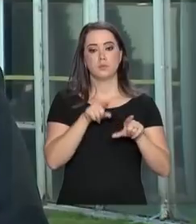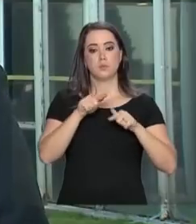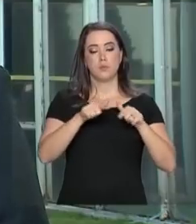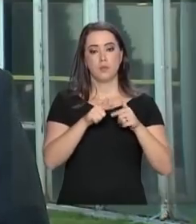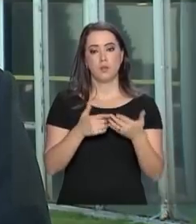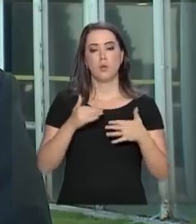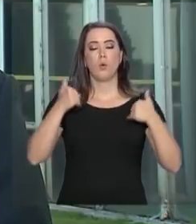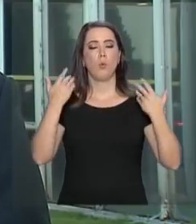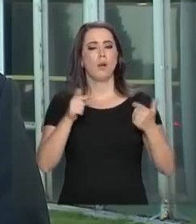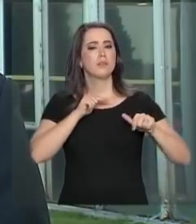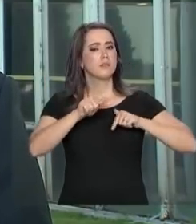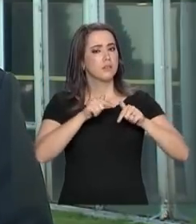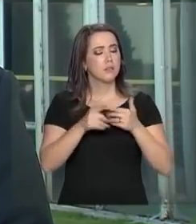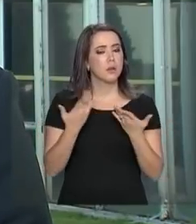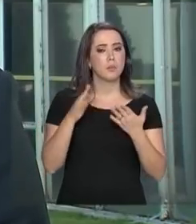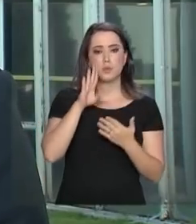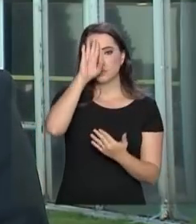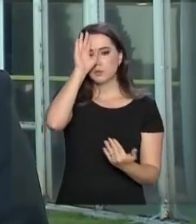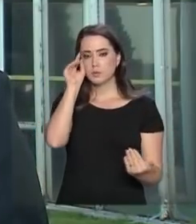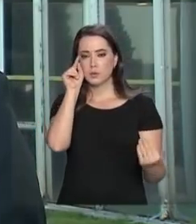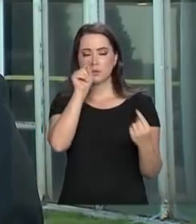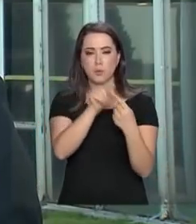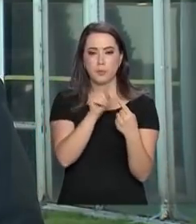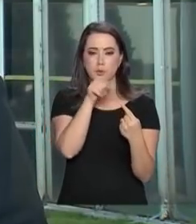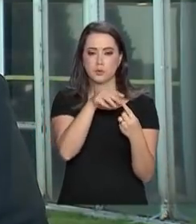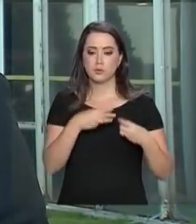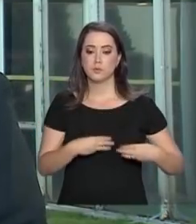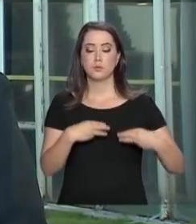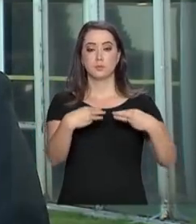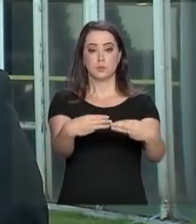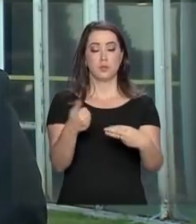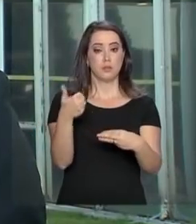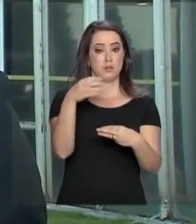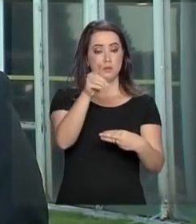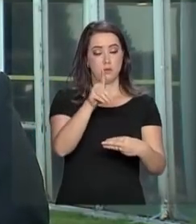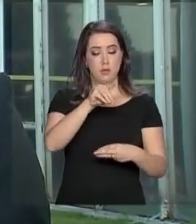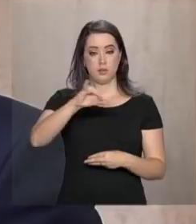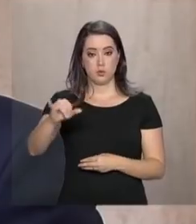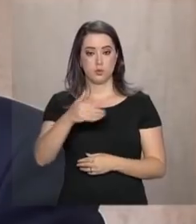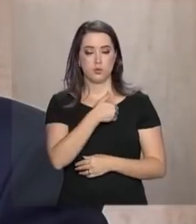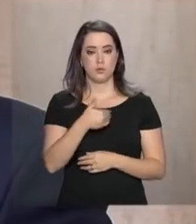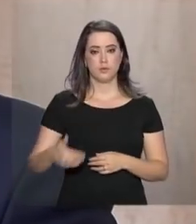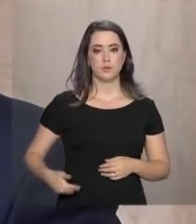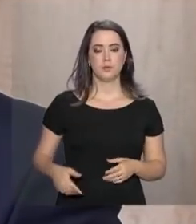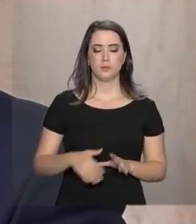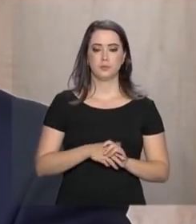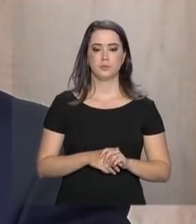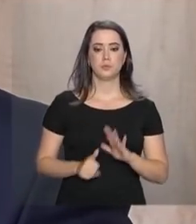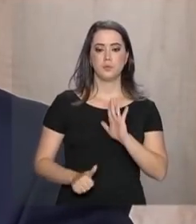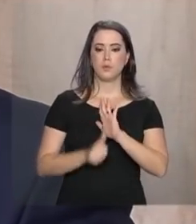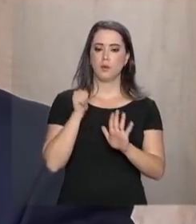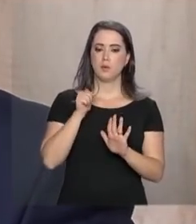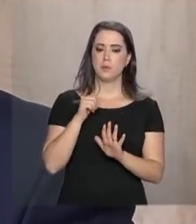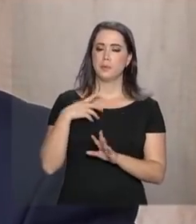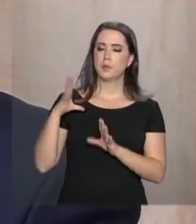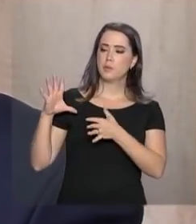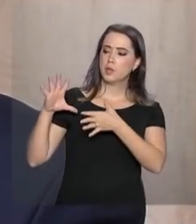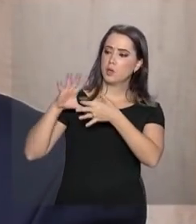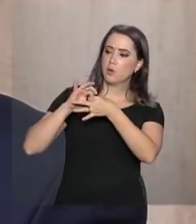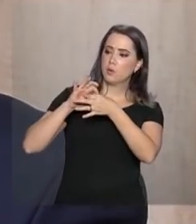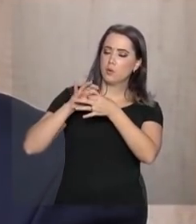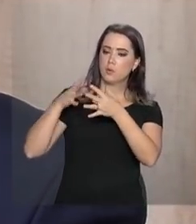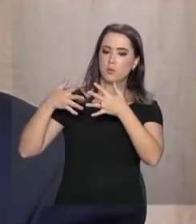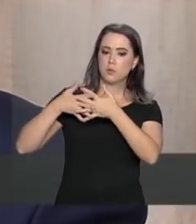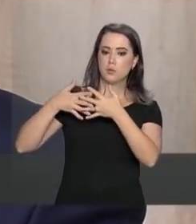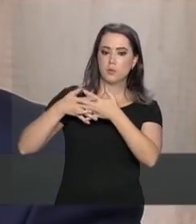quais áreas serão prioridades do ministério nos primeiros dez dias de governo. Primeiro, a integração entre as